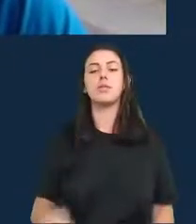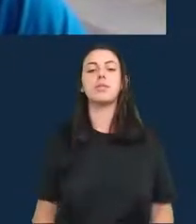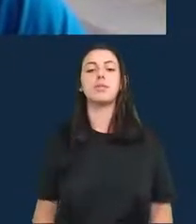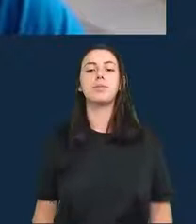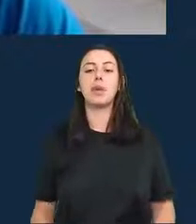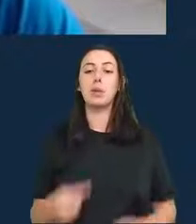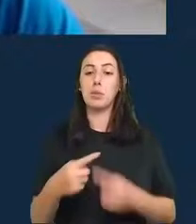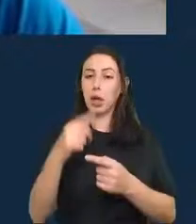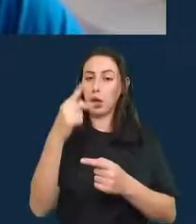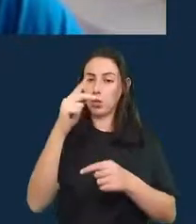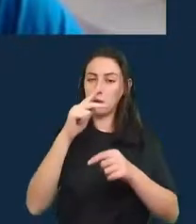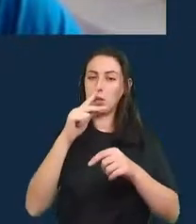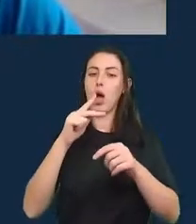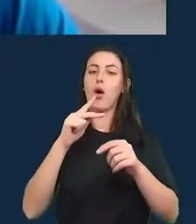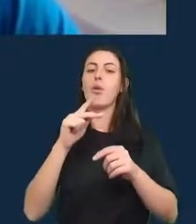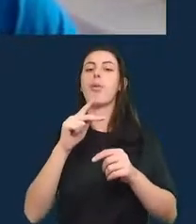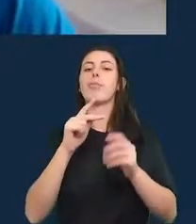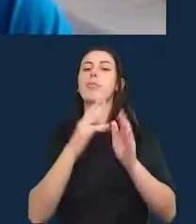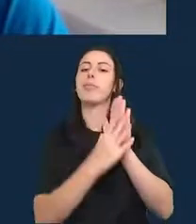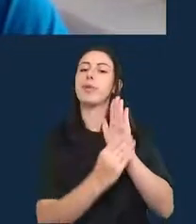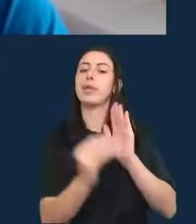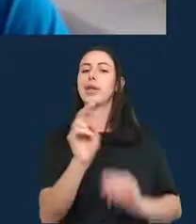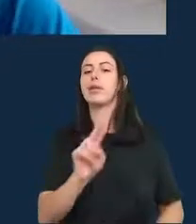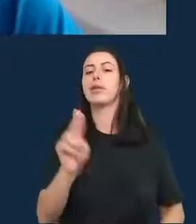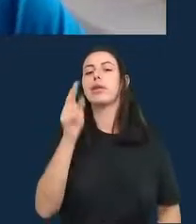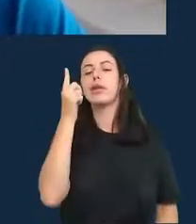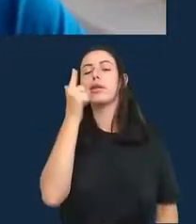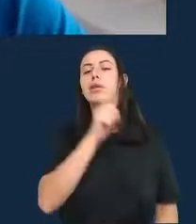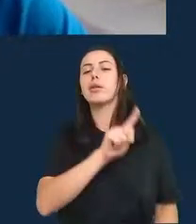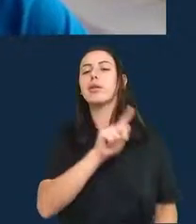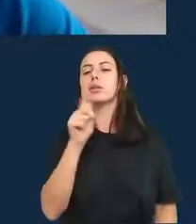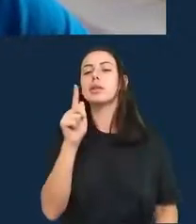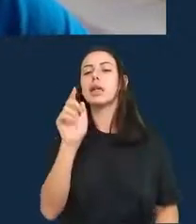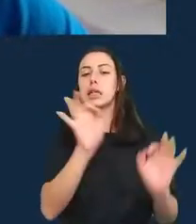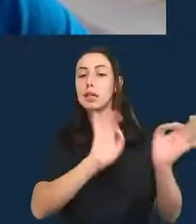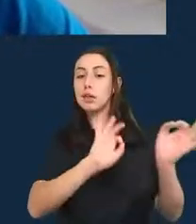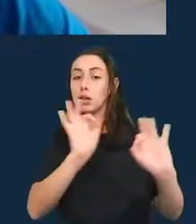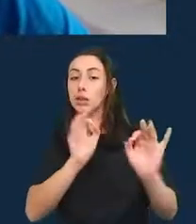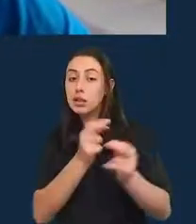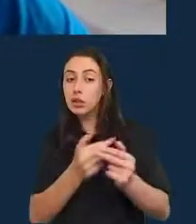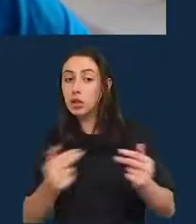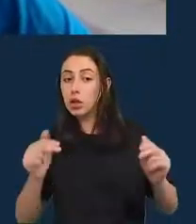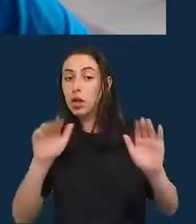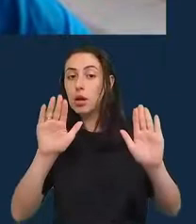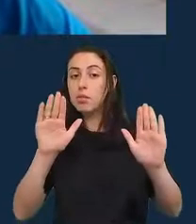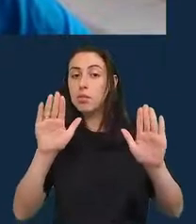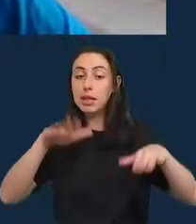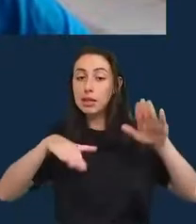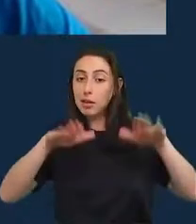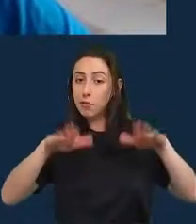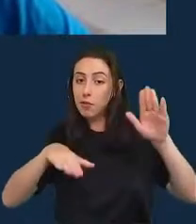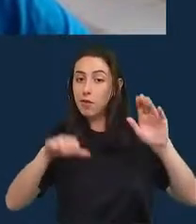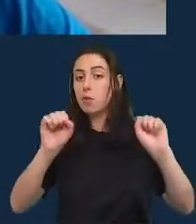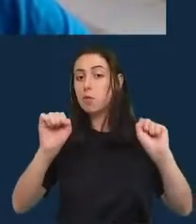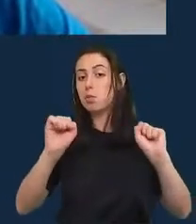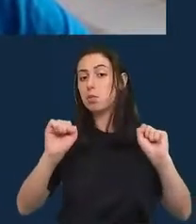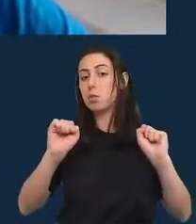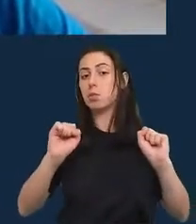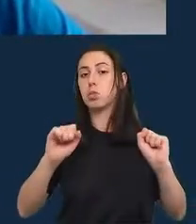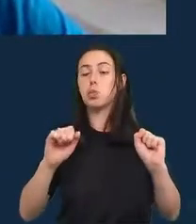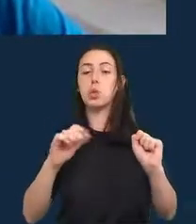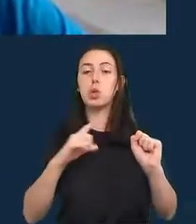para preencher lacunas levaria a alguma imparcialidade, alguma, desculpe, parcialidade ou algum viés?